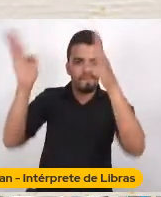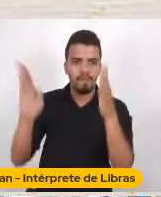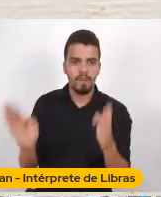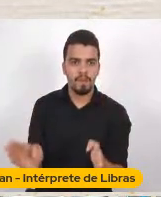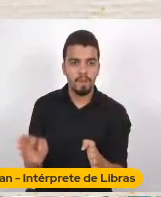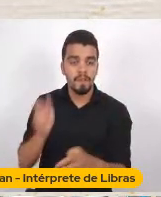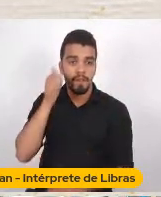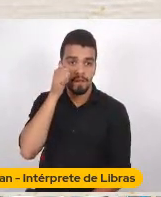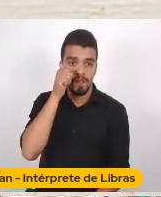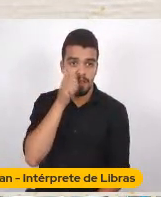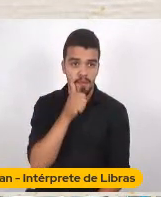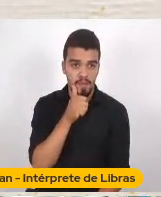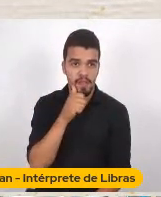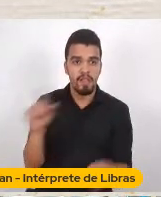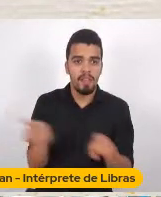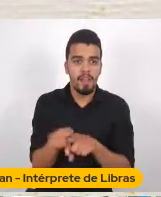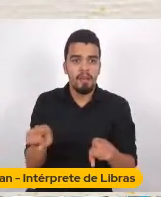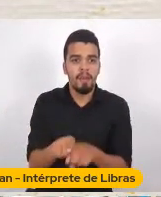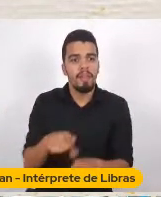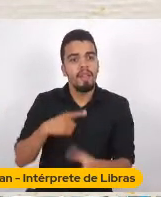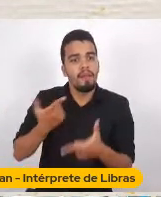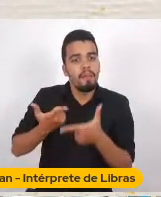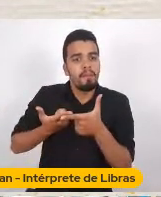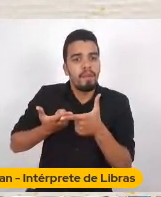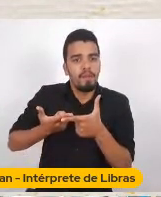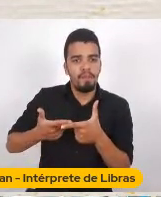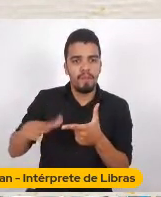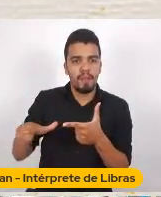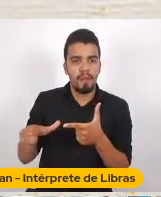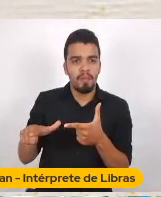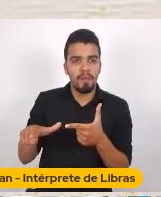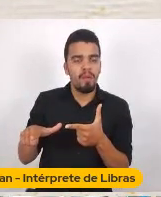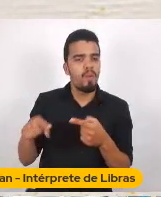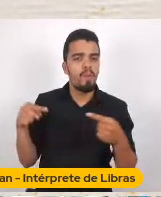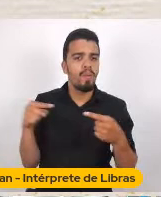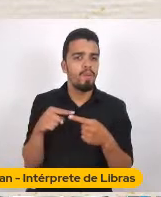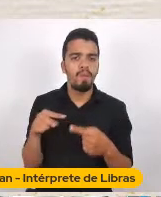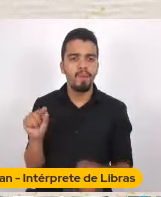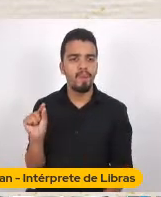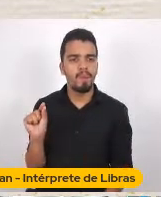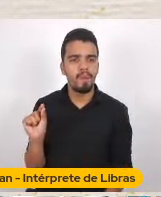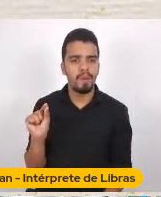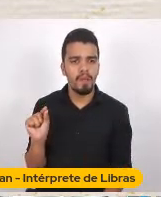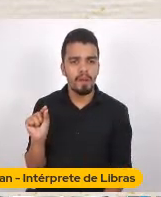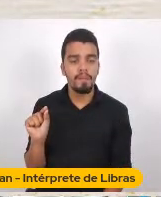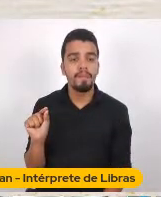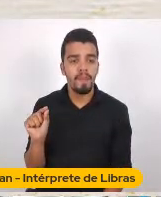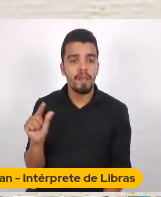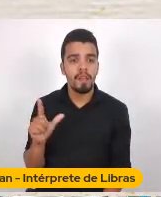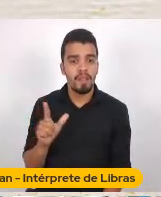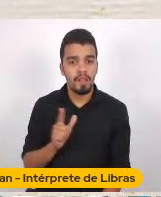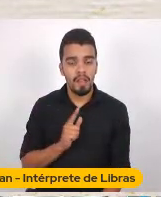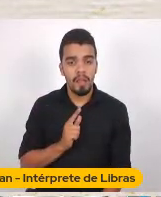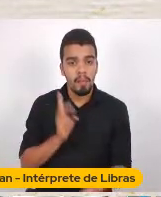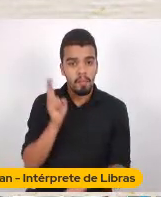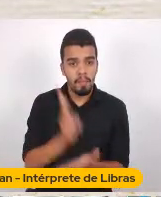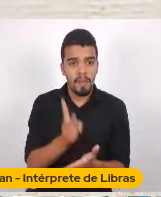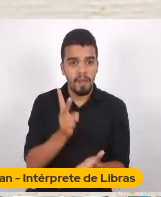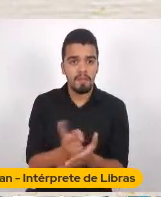problemas Ela se dá A partir De um Um tripé Que é